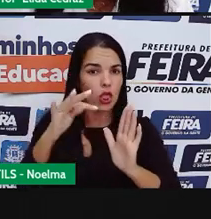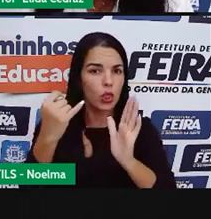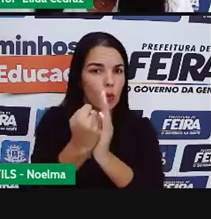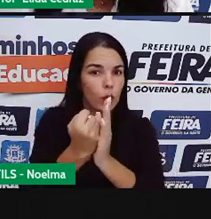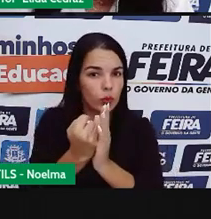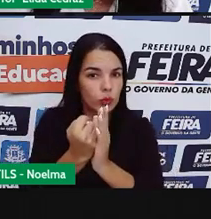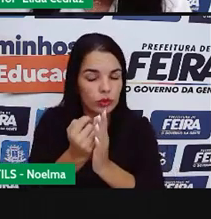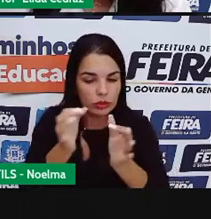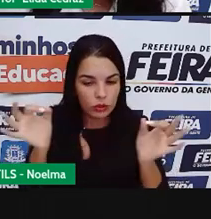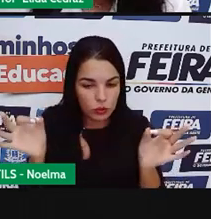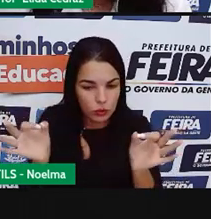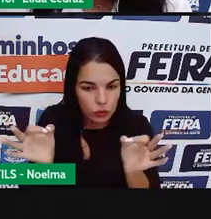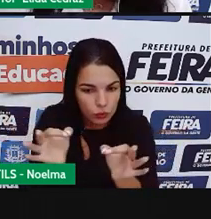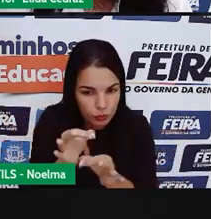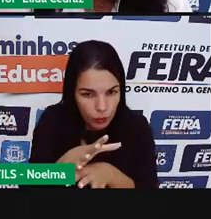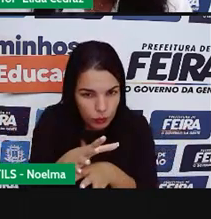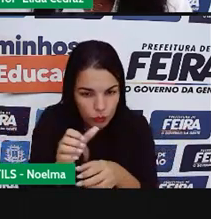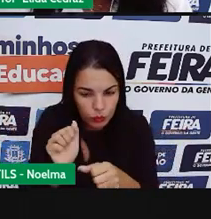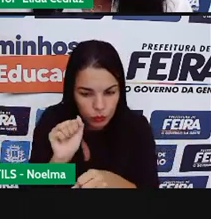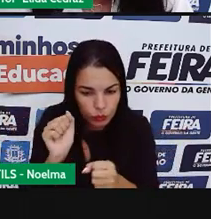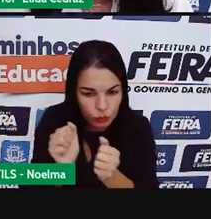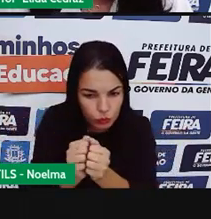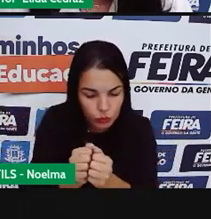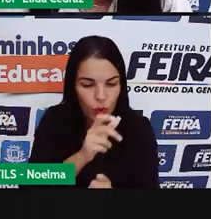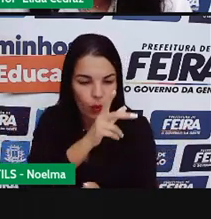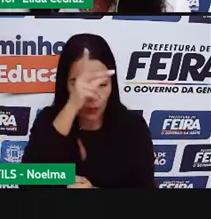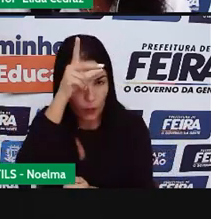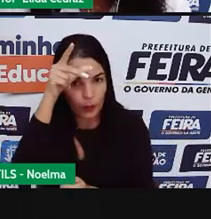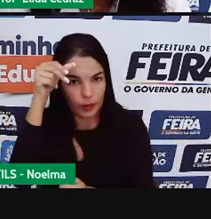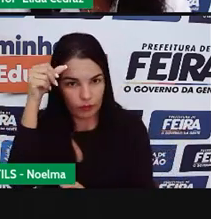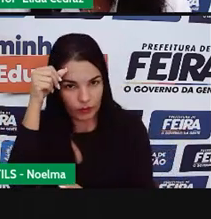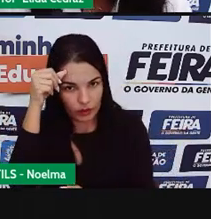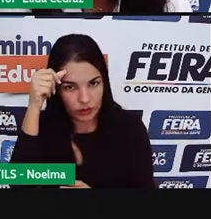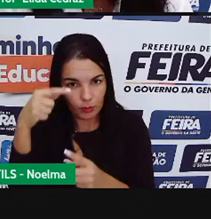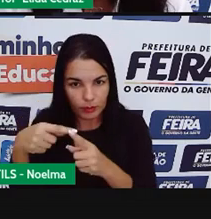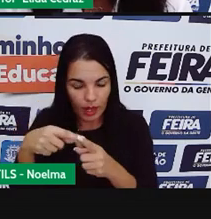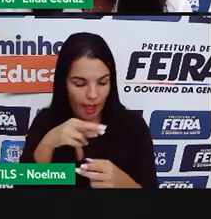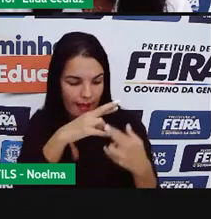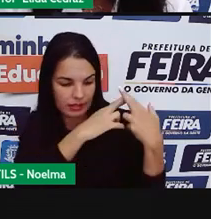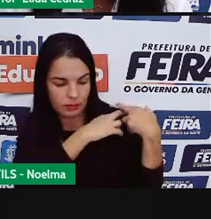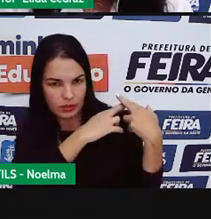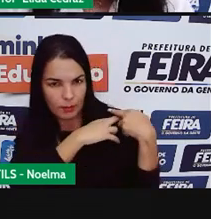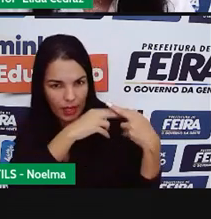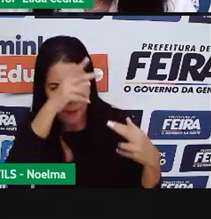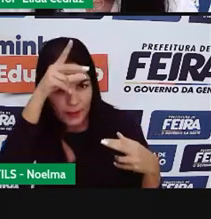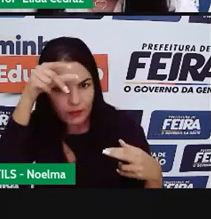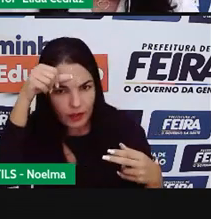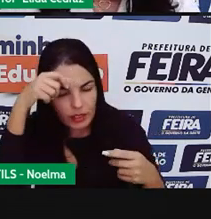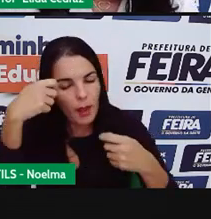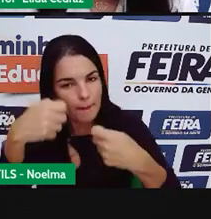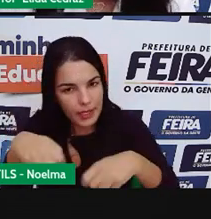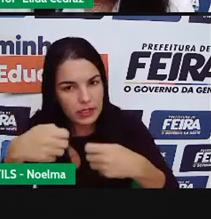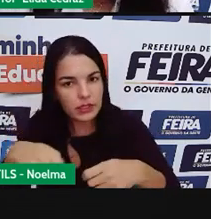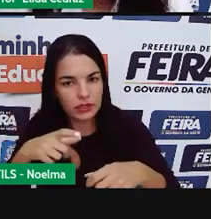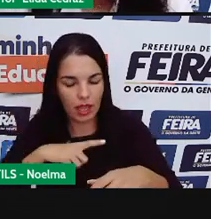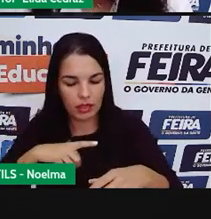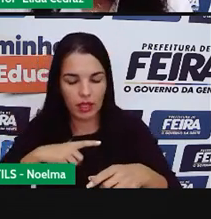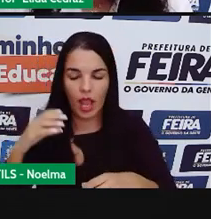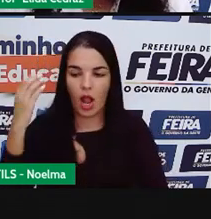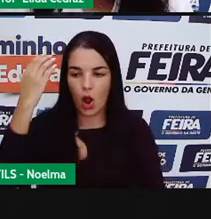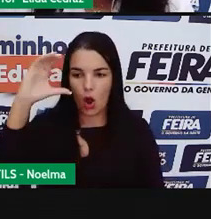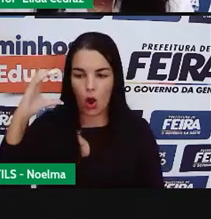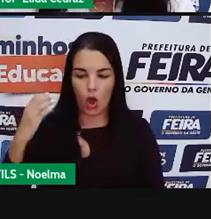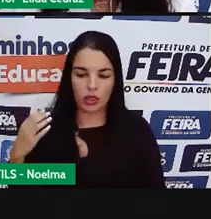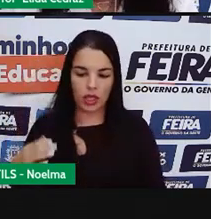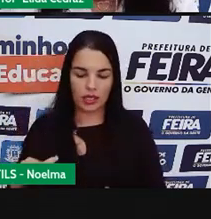o prefeito. Tudo o que a cidade precisa, que é de responsabilidade do prefeito, é coordenado por essas